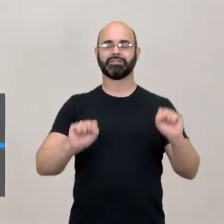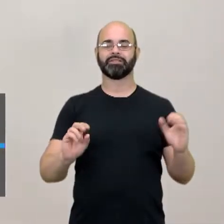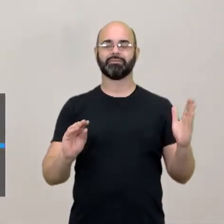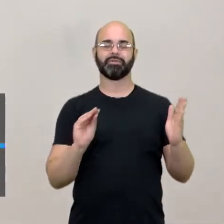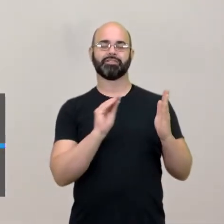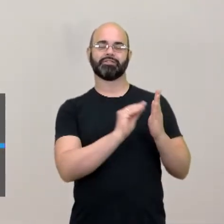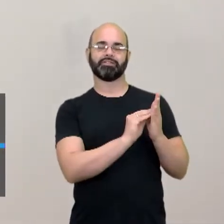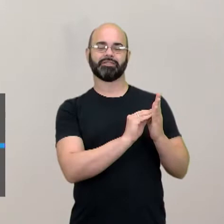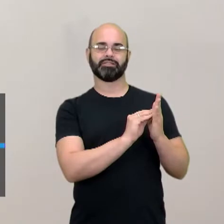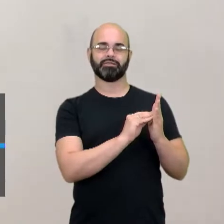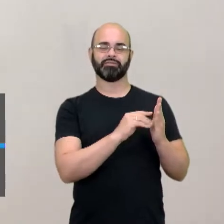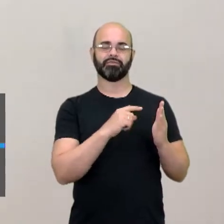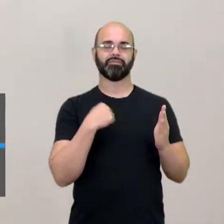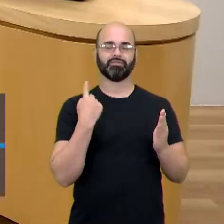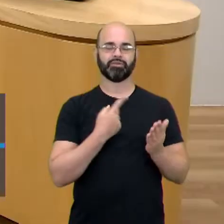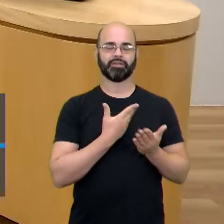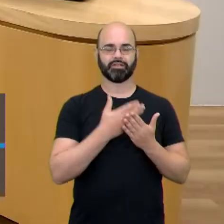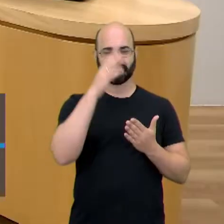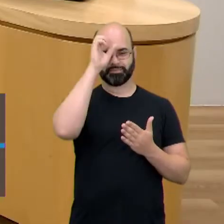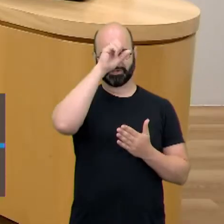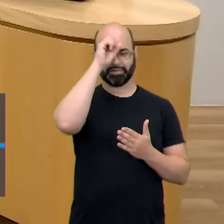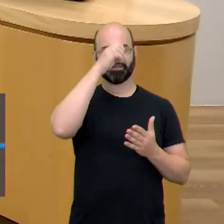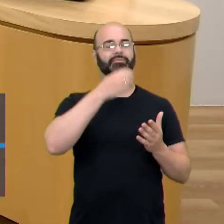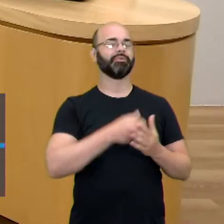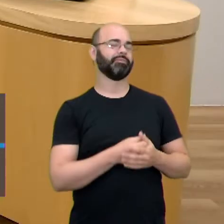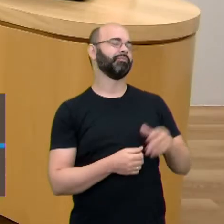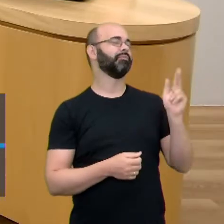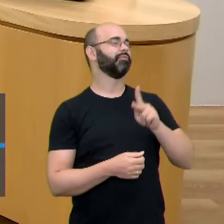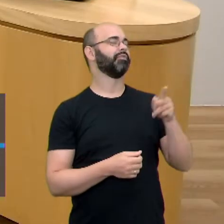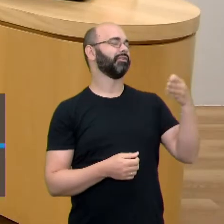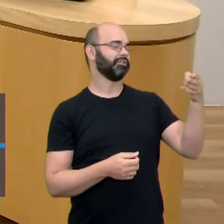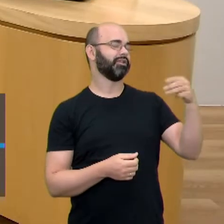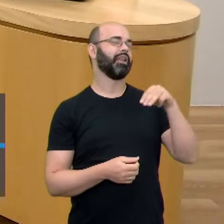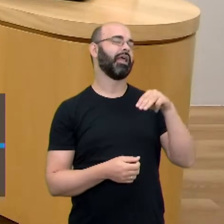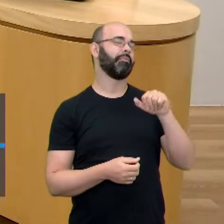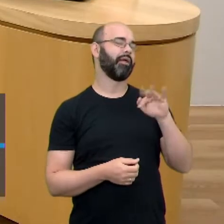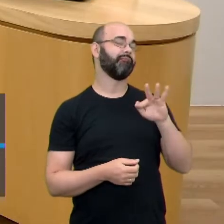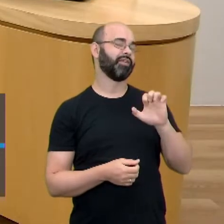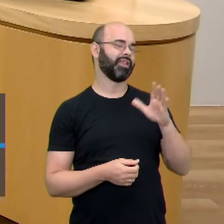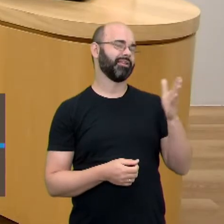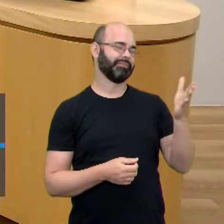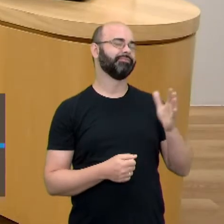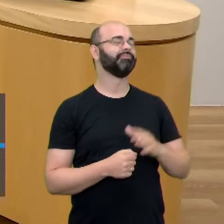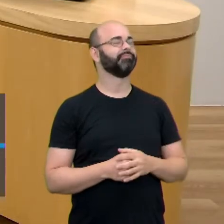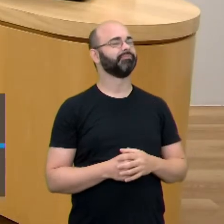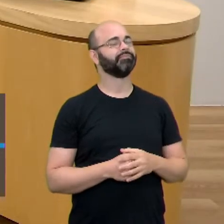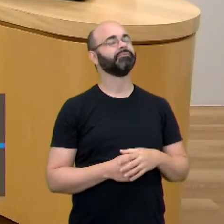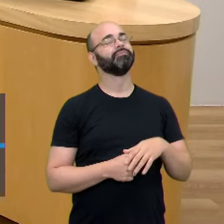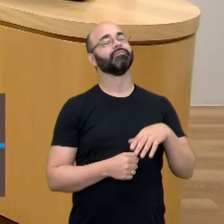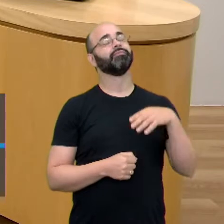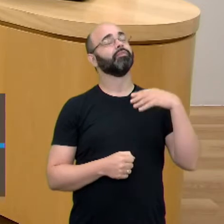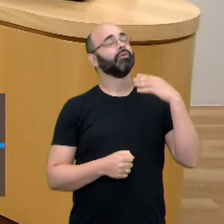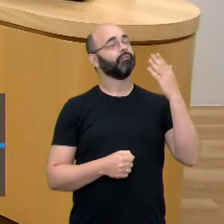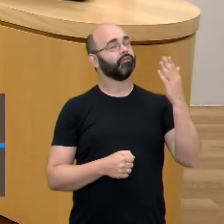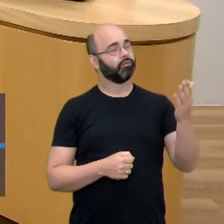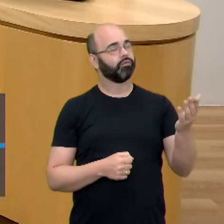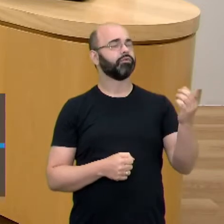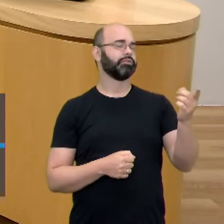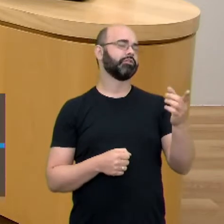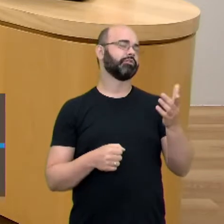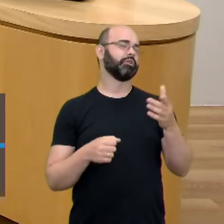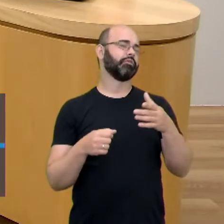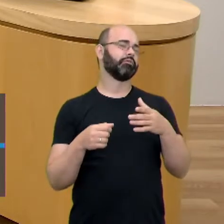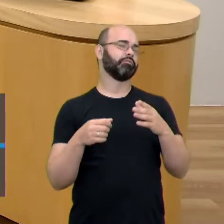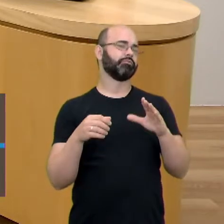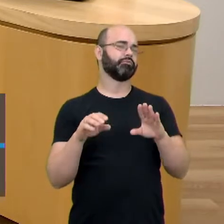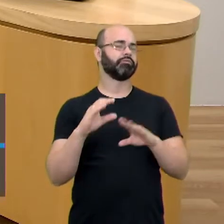sistematização. Professora Mafê. Fala, meu querido. Você que também está fazendo esse trabalho com o seu componente,